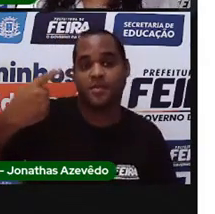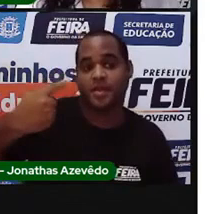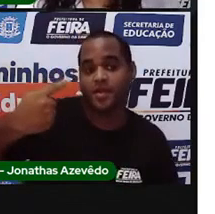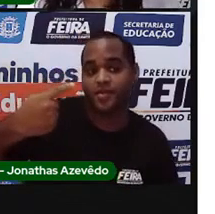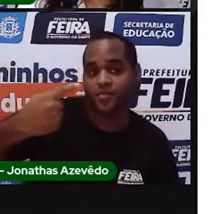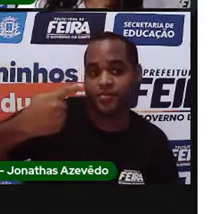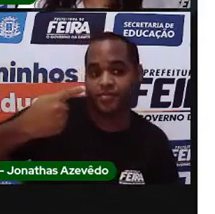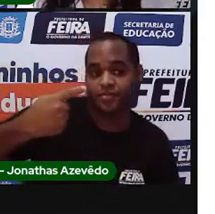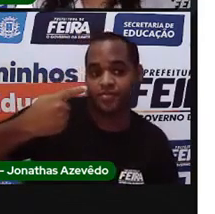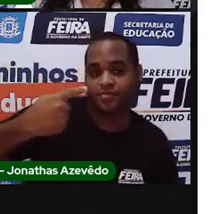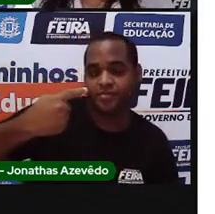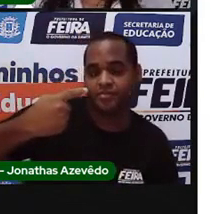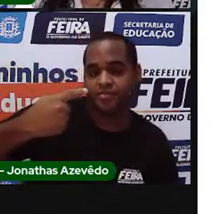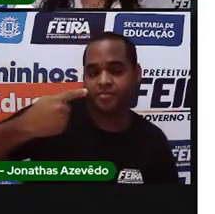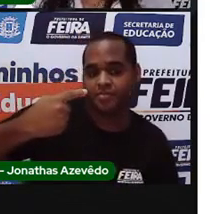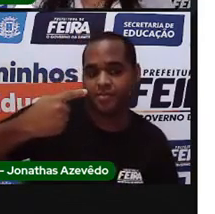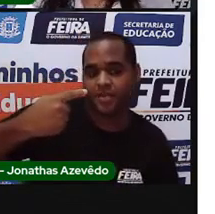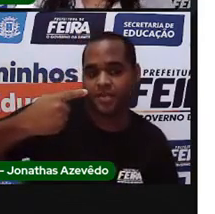Primeiro.